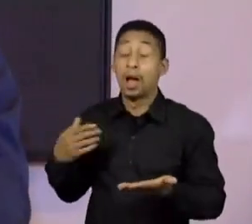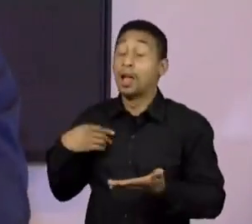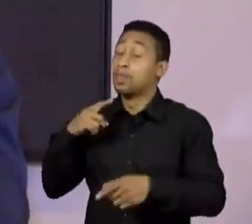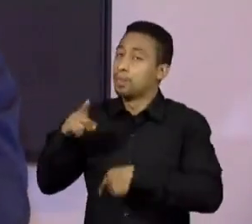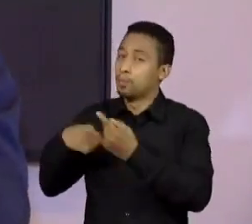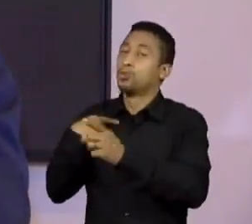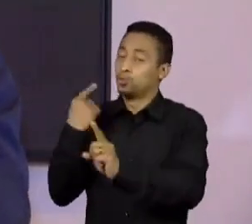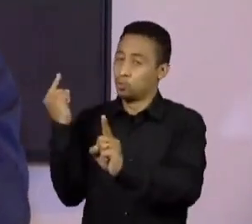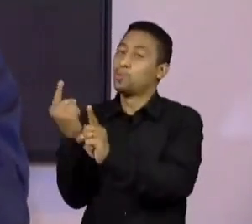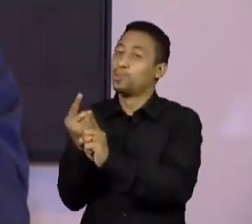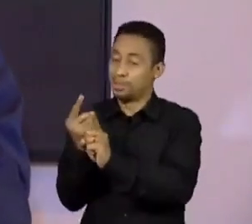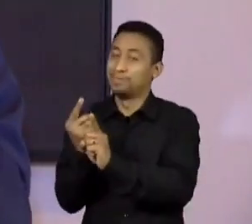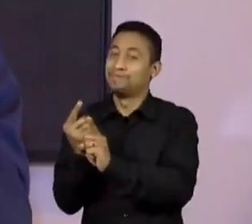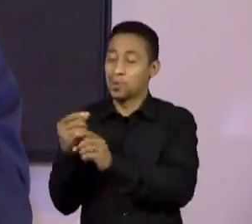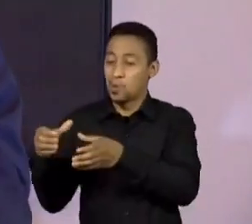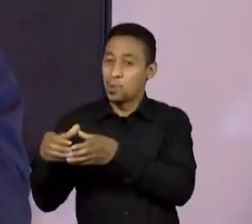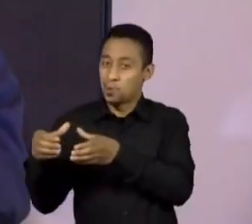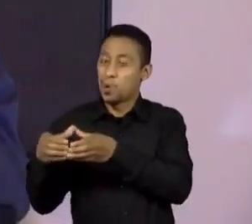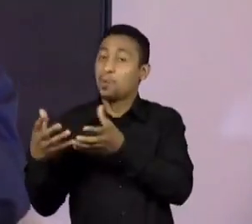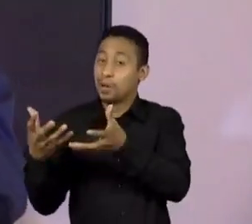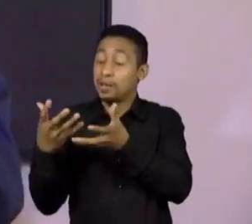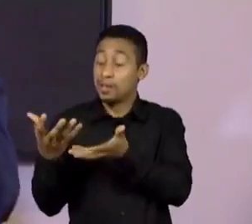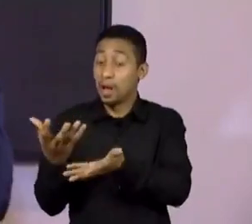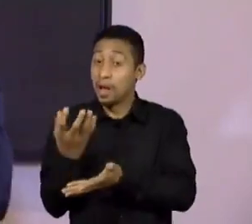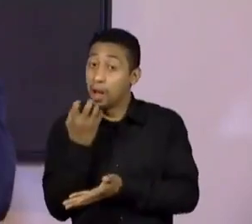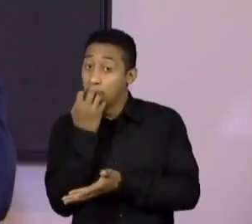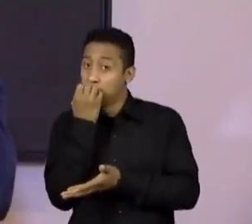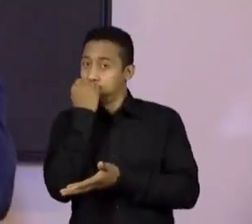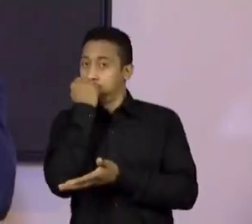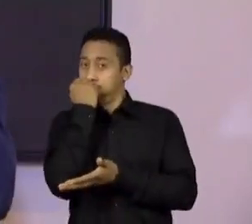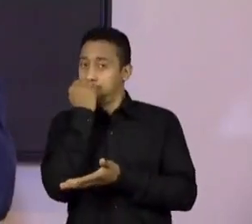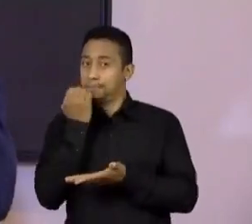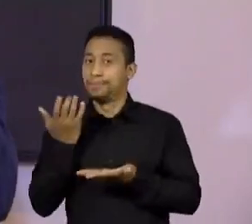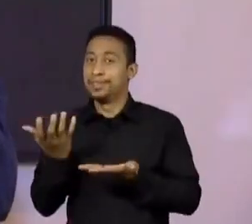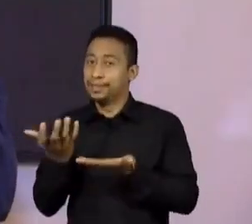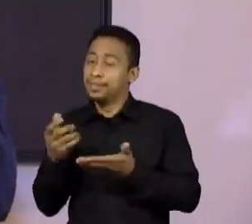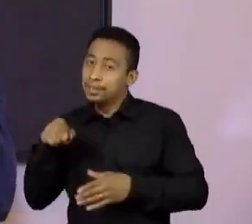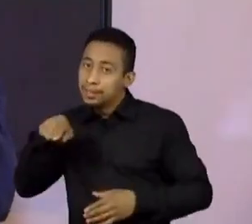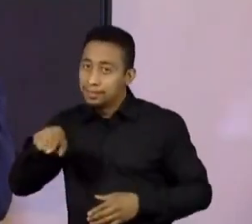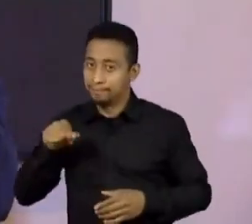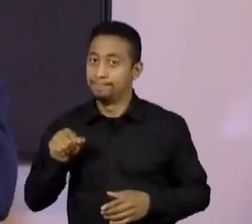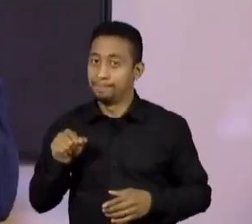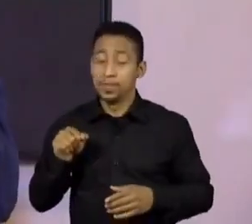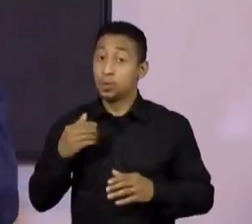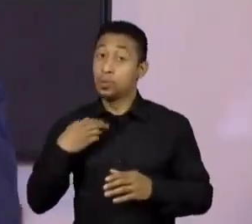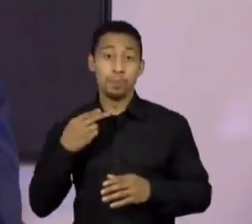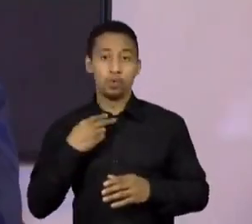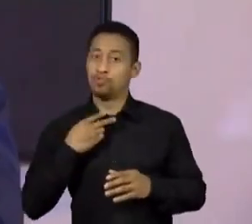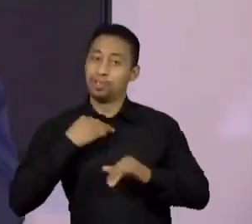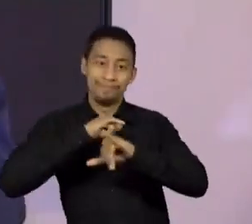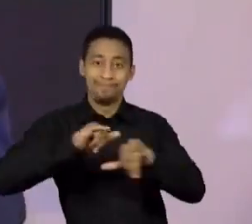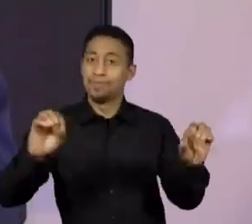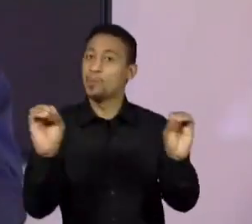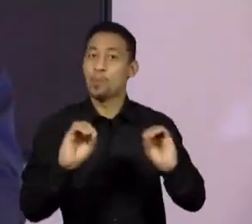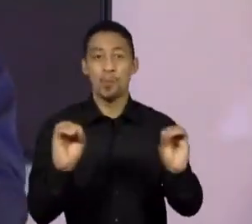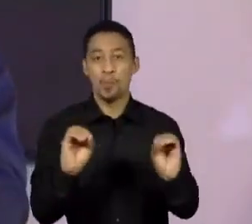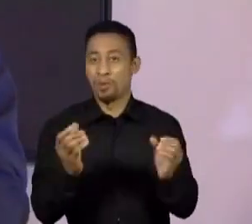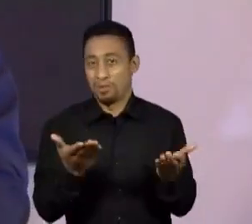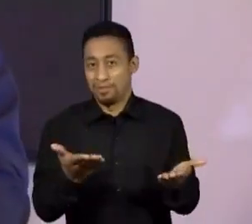recomendação da censura, que foi lá, falou com eles e que eles não deviam falar isso para ninguém, nem para o compositor.